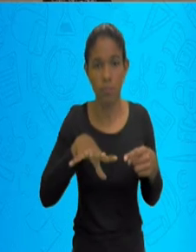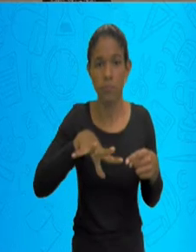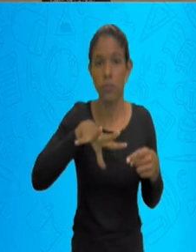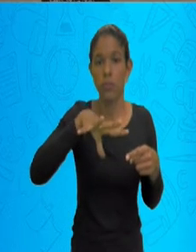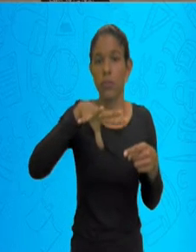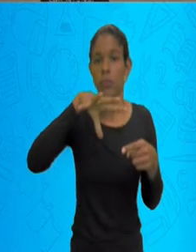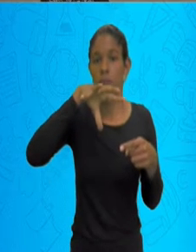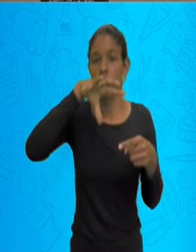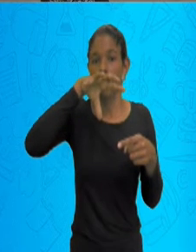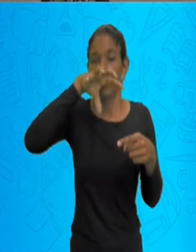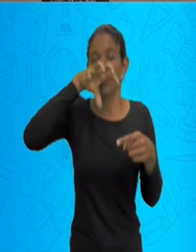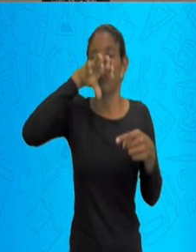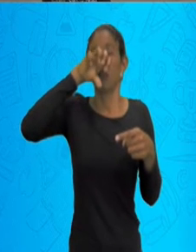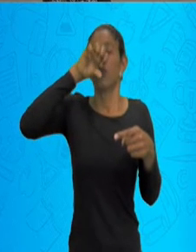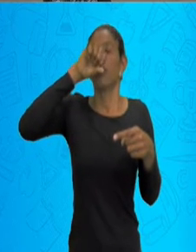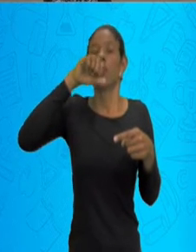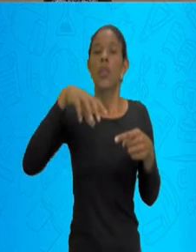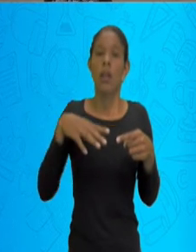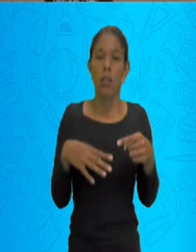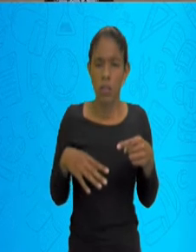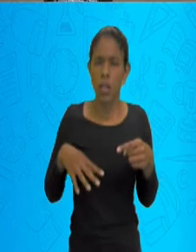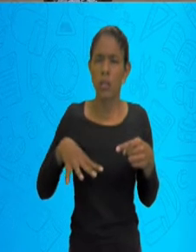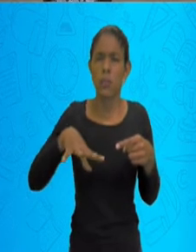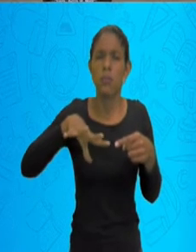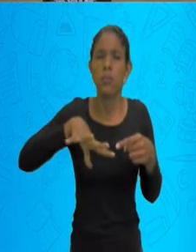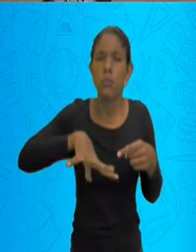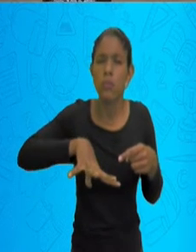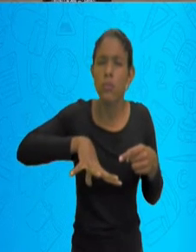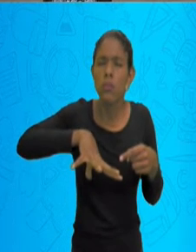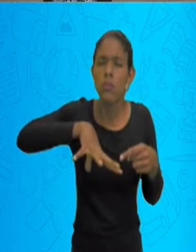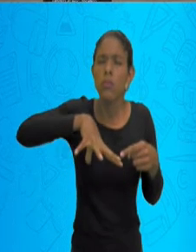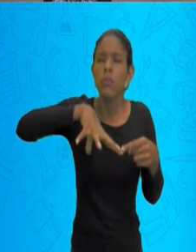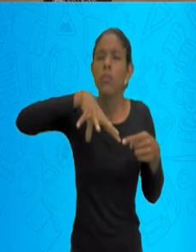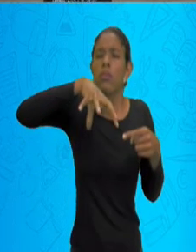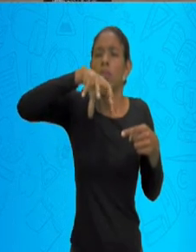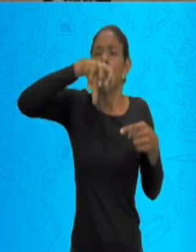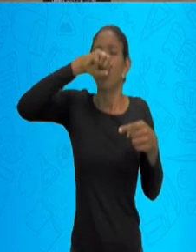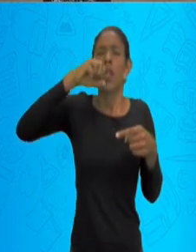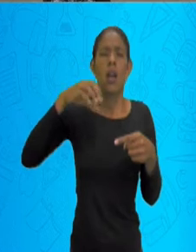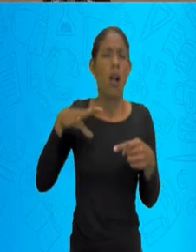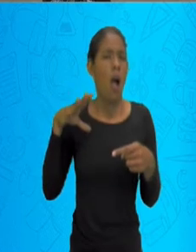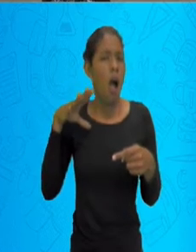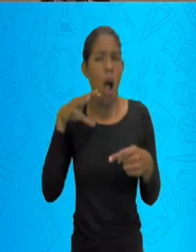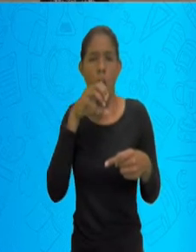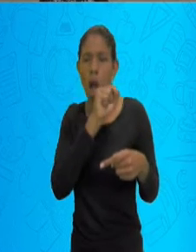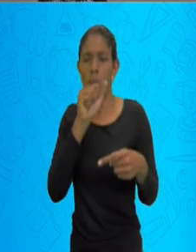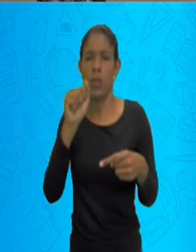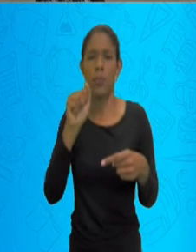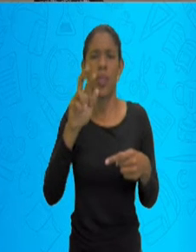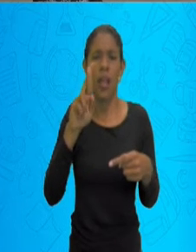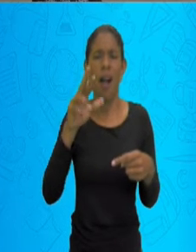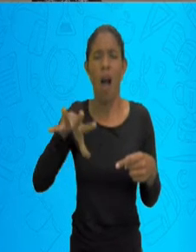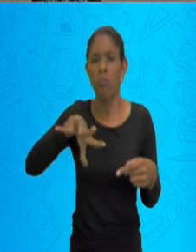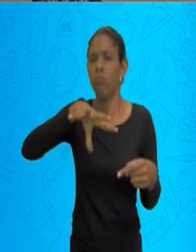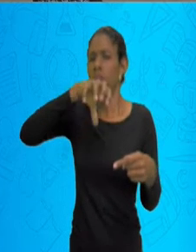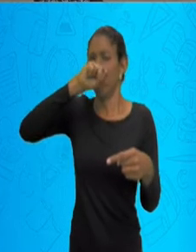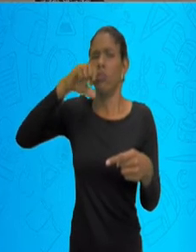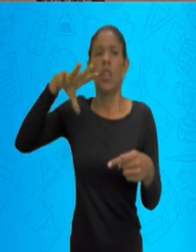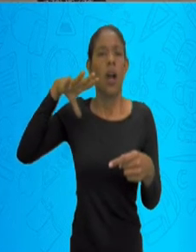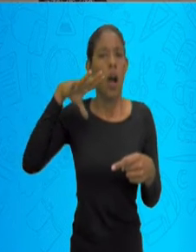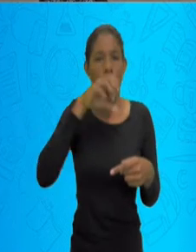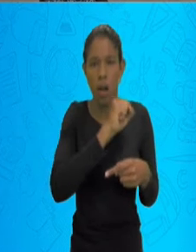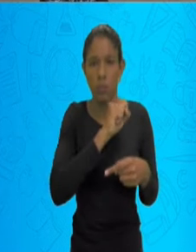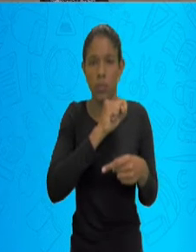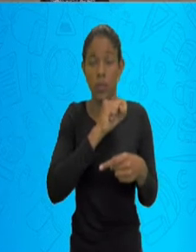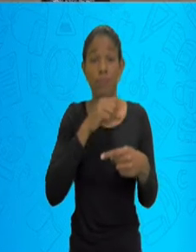respiração mais profunda, né? Coloca mais rápido o ar para dentro. E aí é uma compressão da